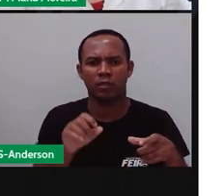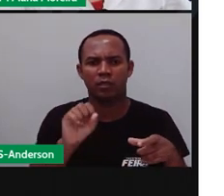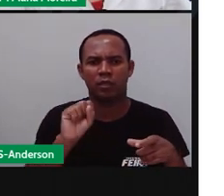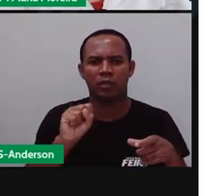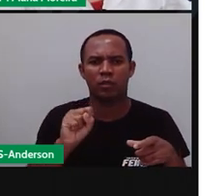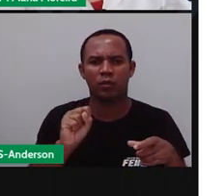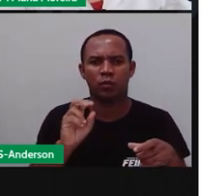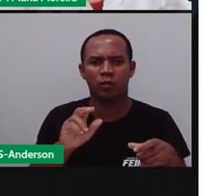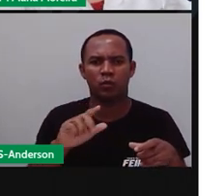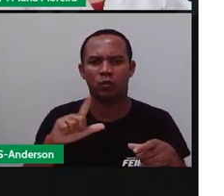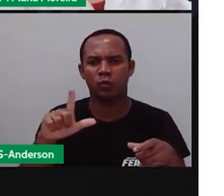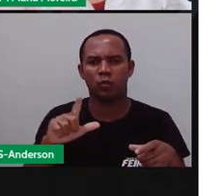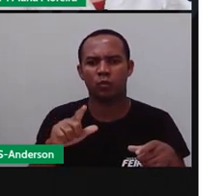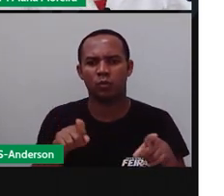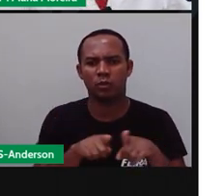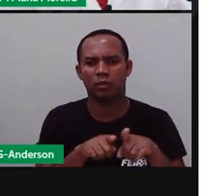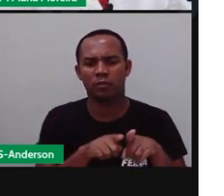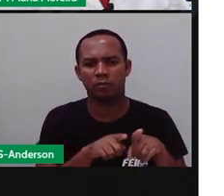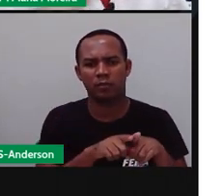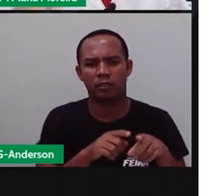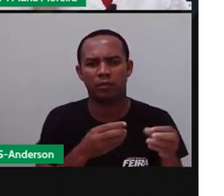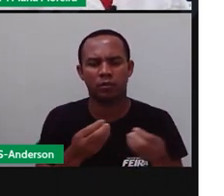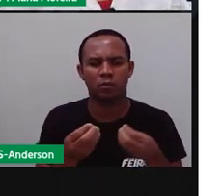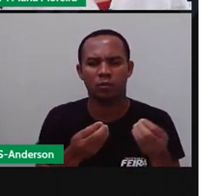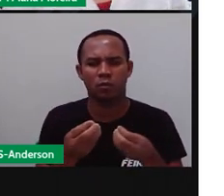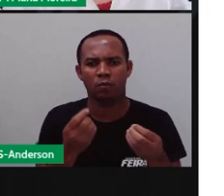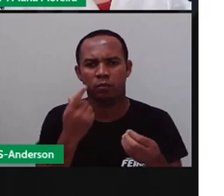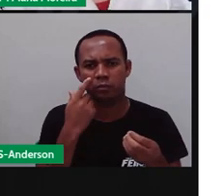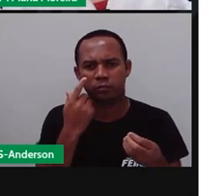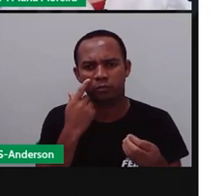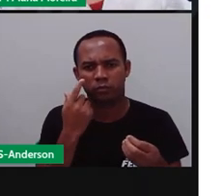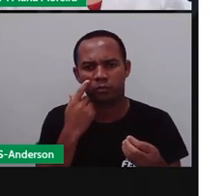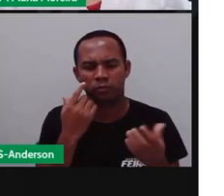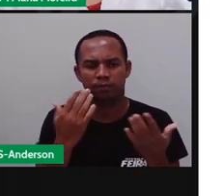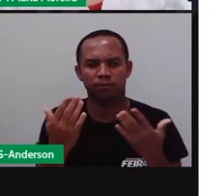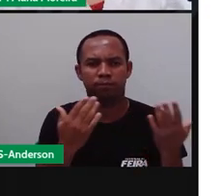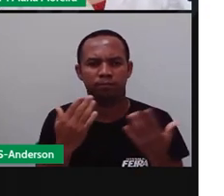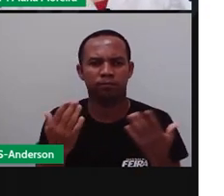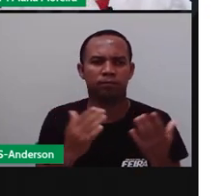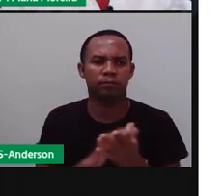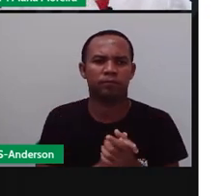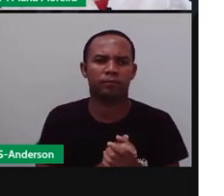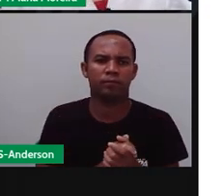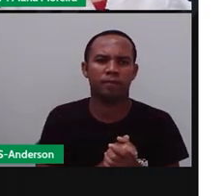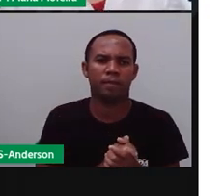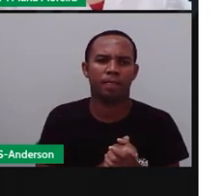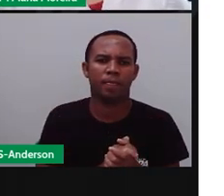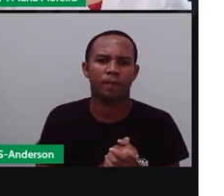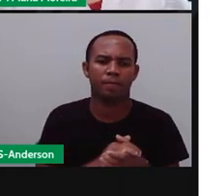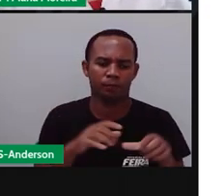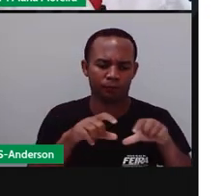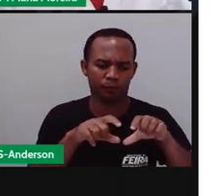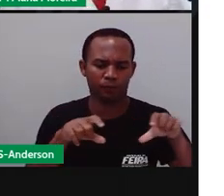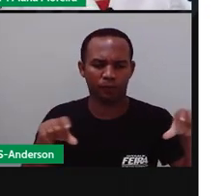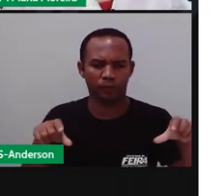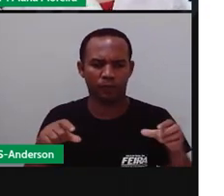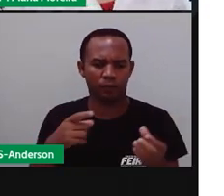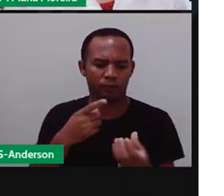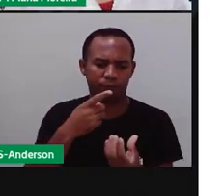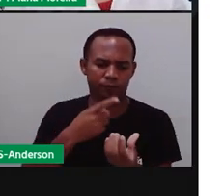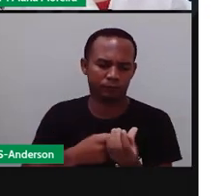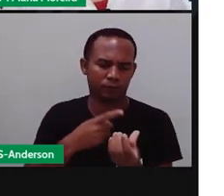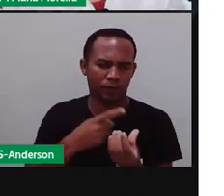Como o O crepe no palito, que dá aquela ideia meio de quermesse, né? Aquele crepe no palito. O salsichão, o